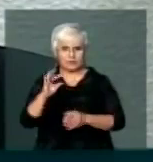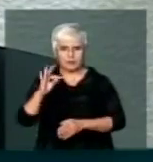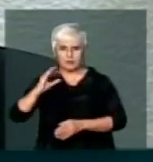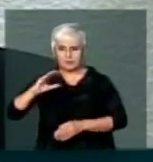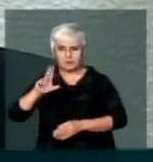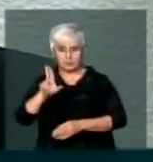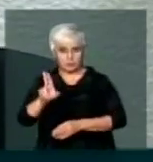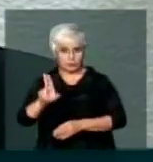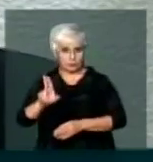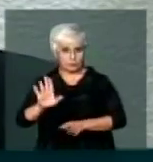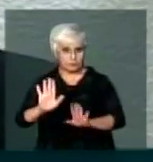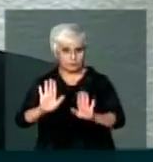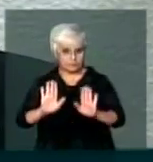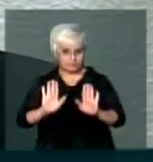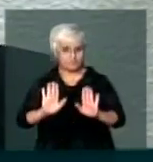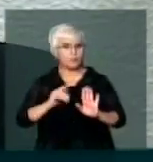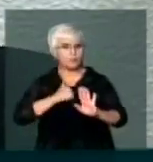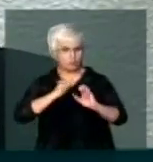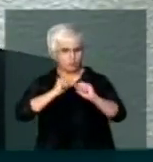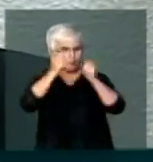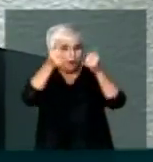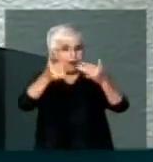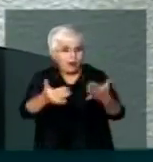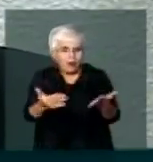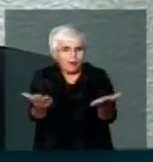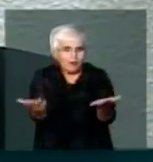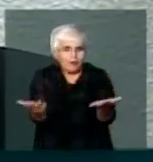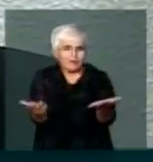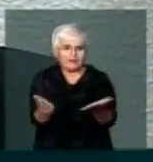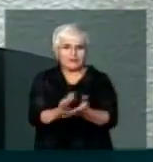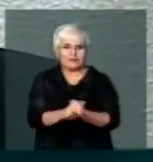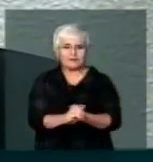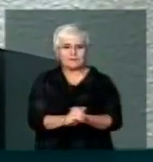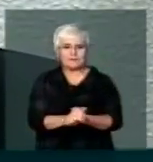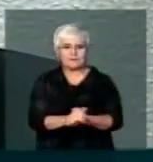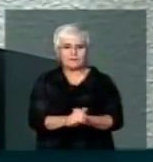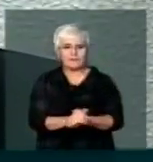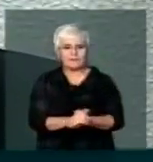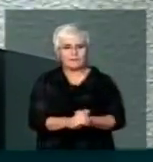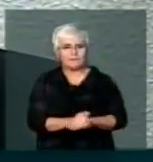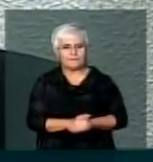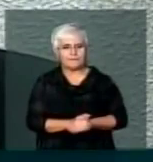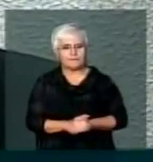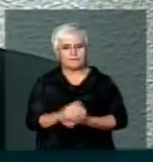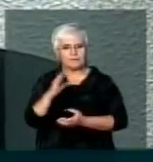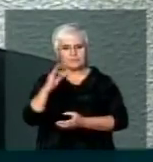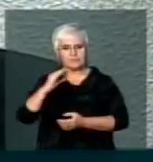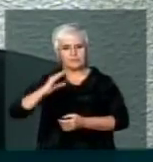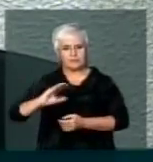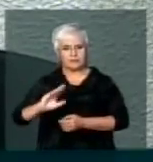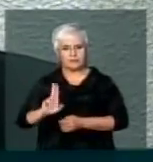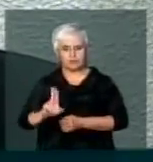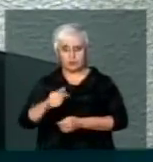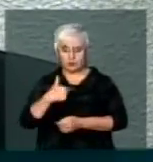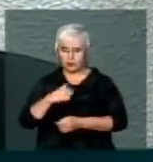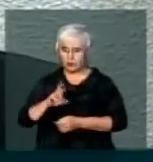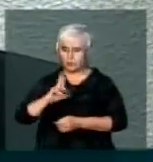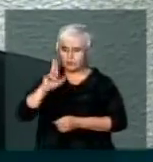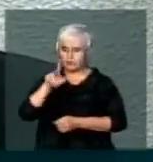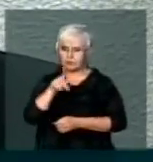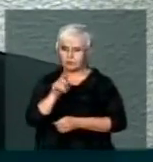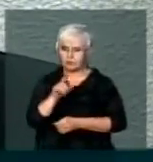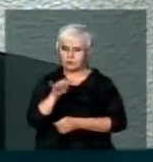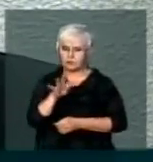decidido Posso... Lógico O senhor não deixa eu continuar Não, mas é que eu... Imagina a resposta O TCU Eu como diretor da